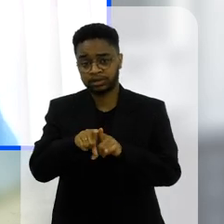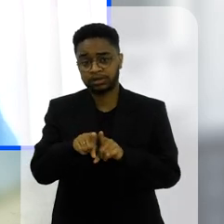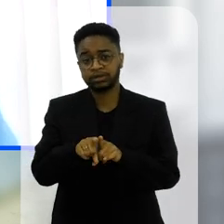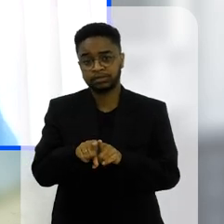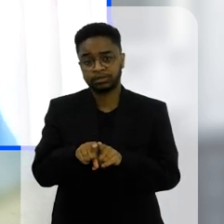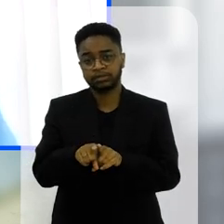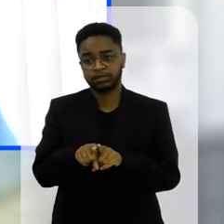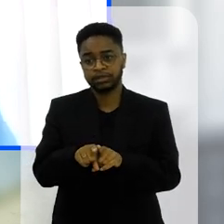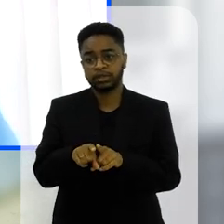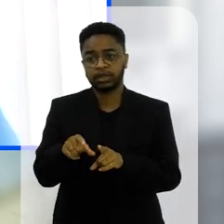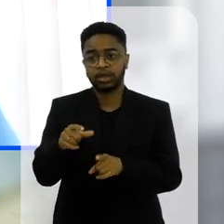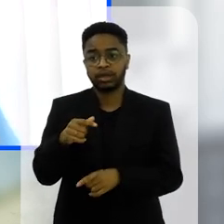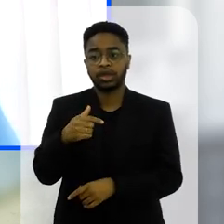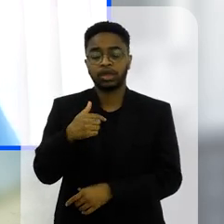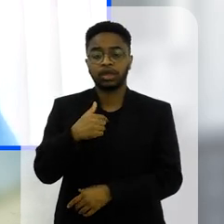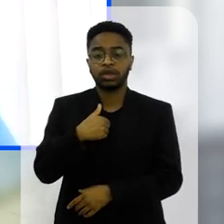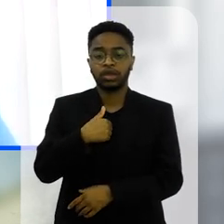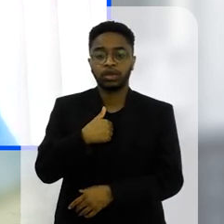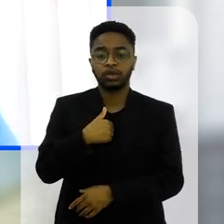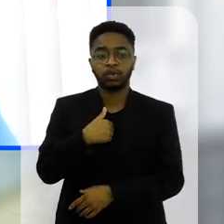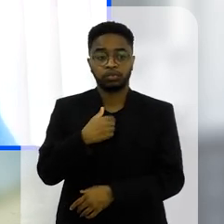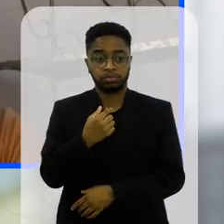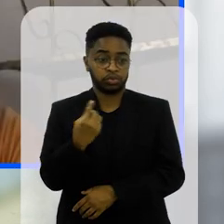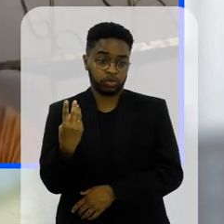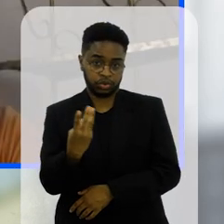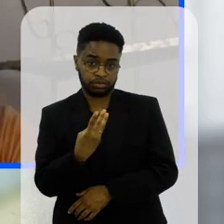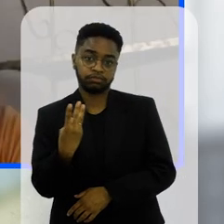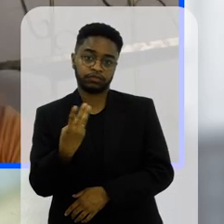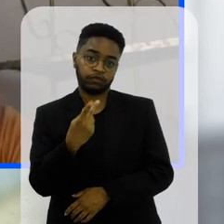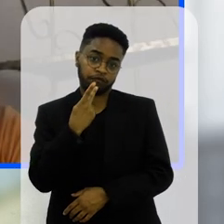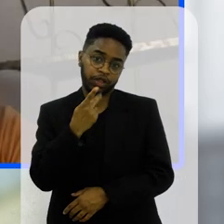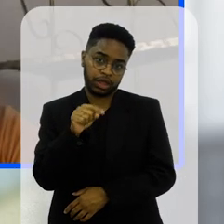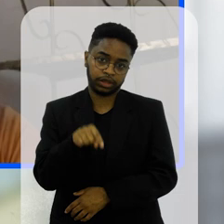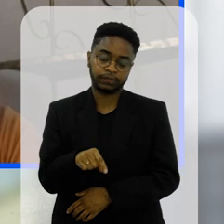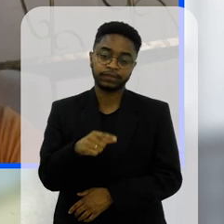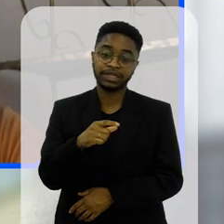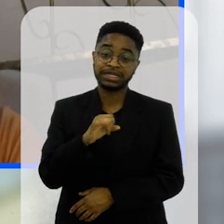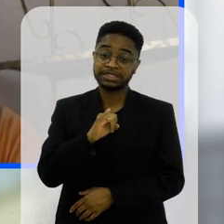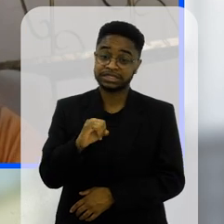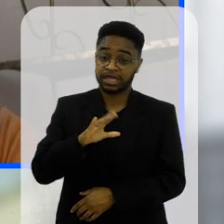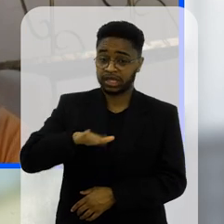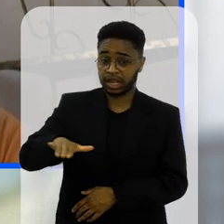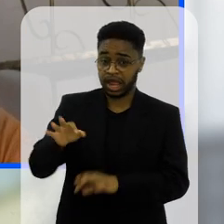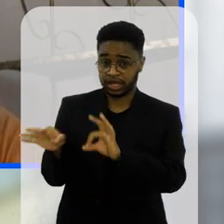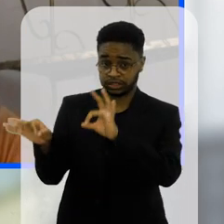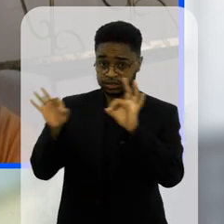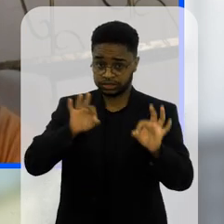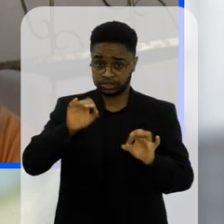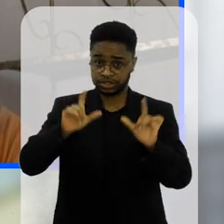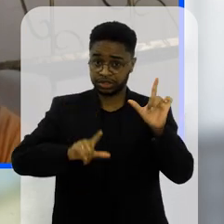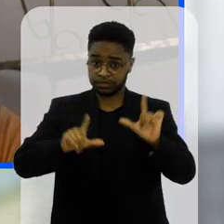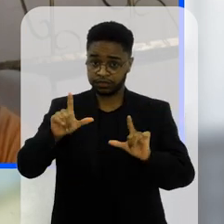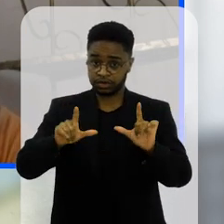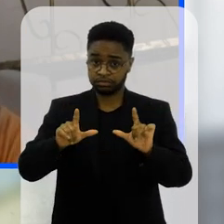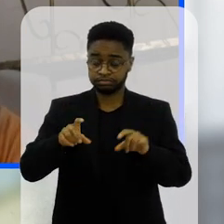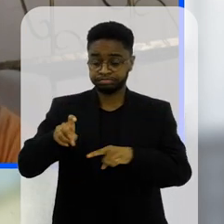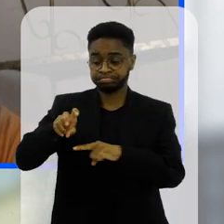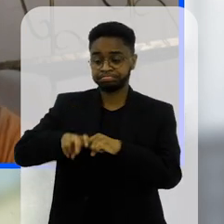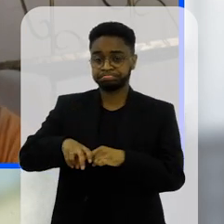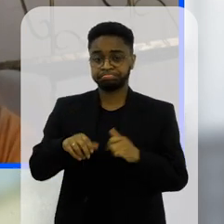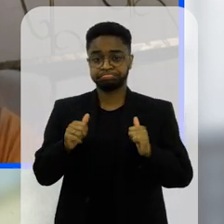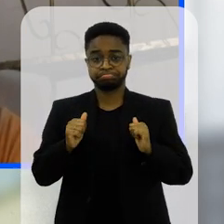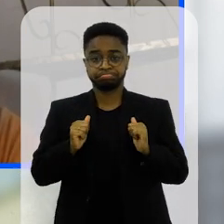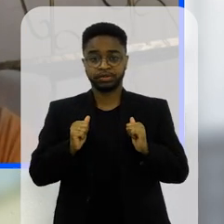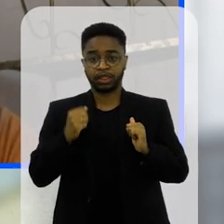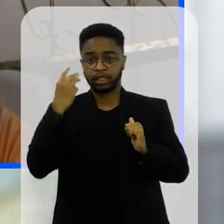aqui do Roberta Rose também quando a gente tem uma criança assistindo televisão ela vai ficar sentada